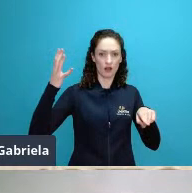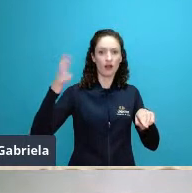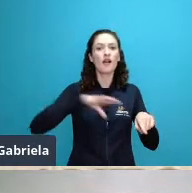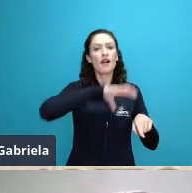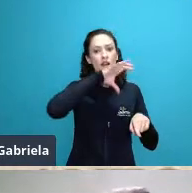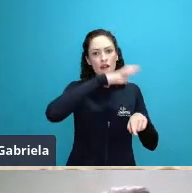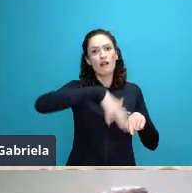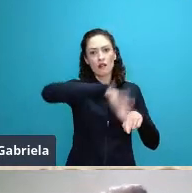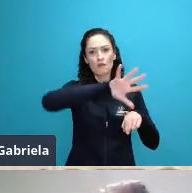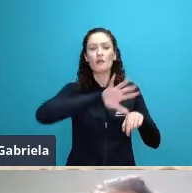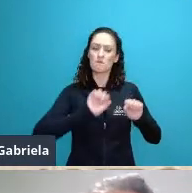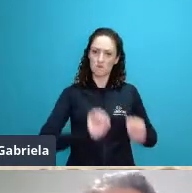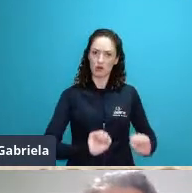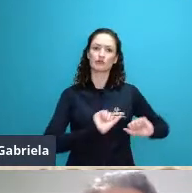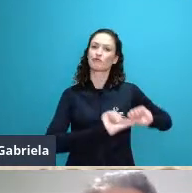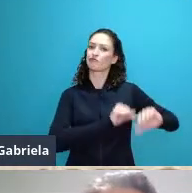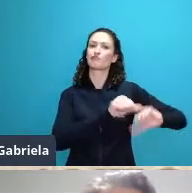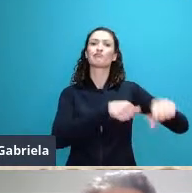para a próxima slide por favor